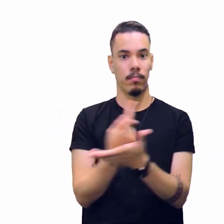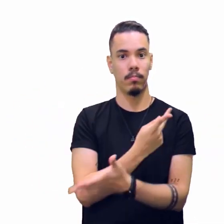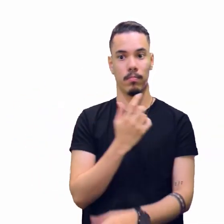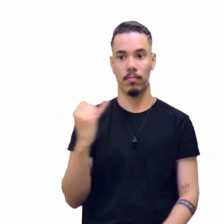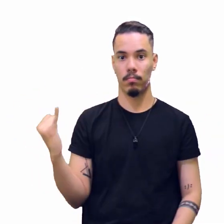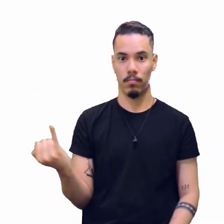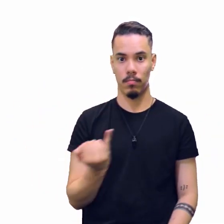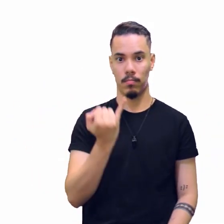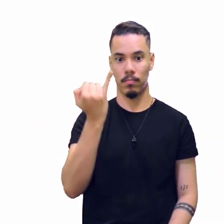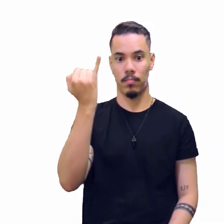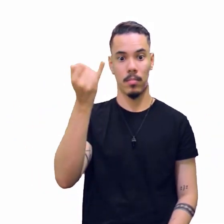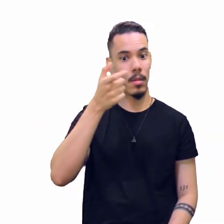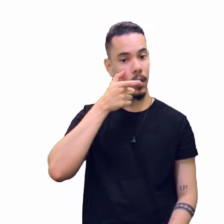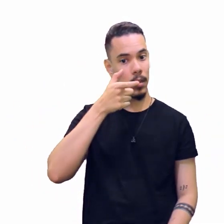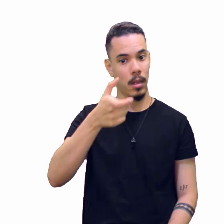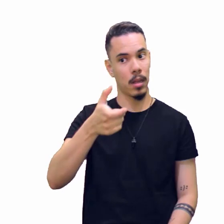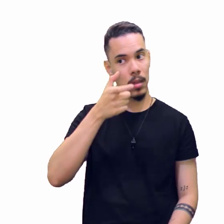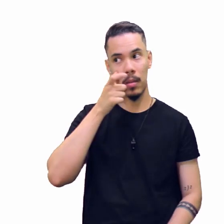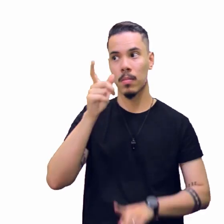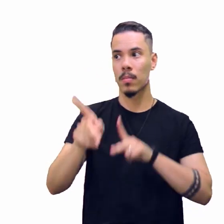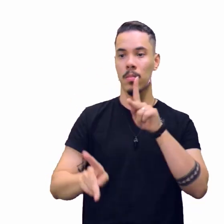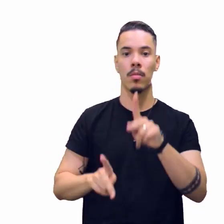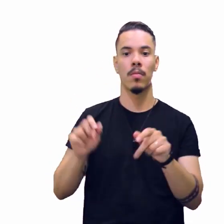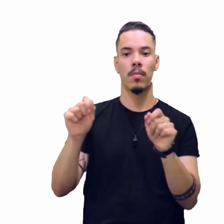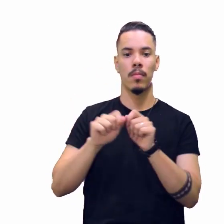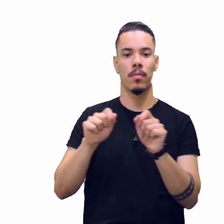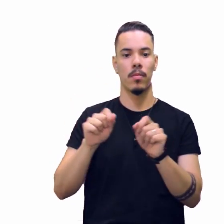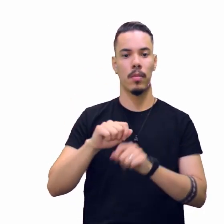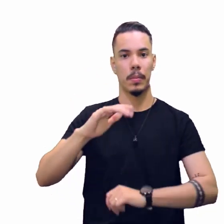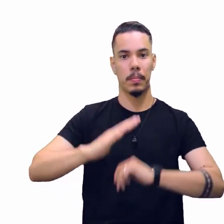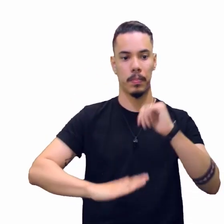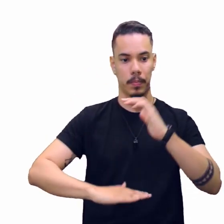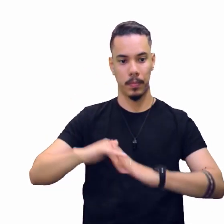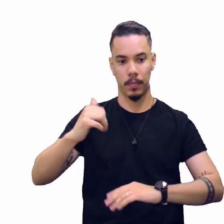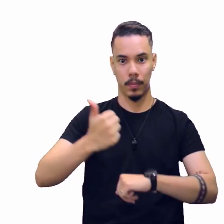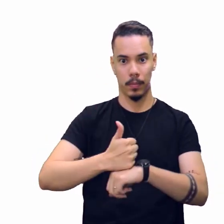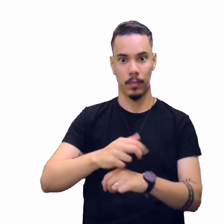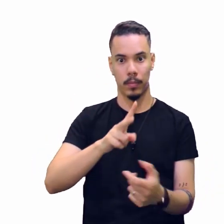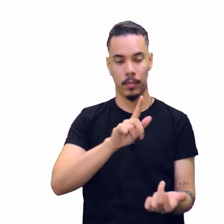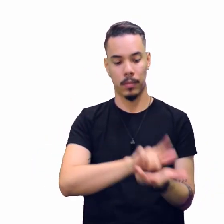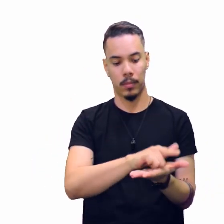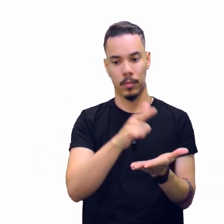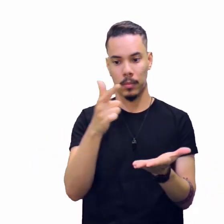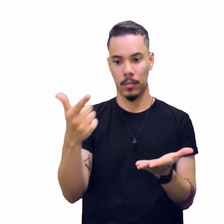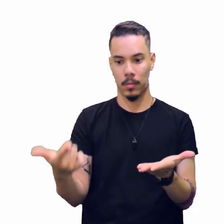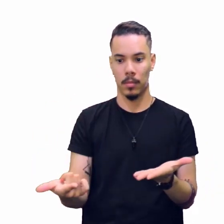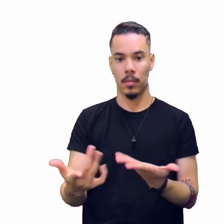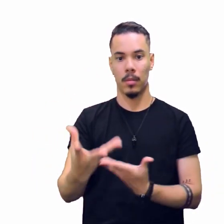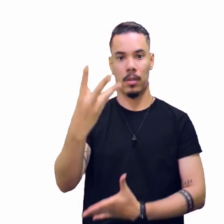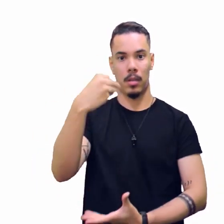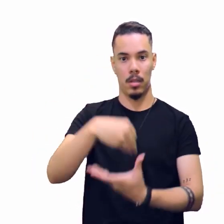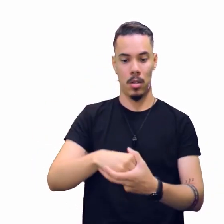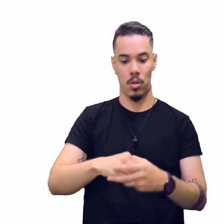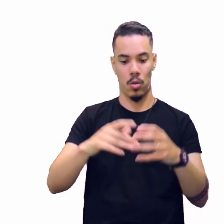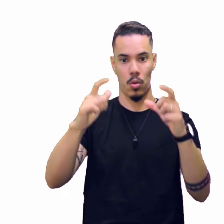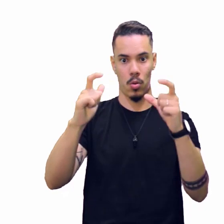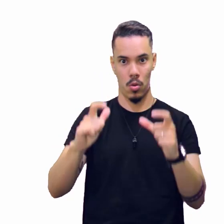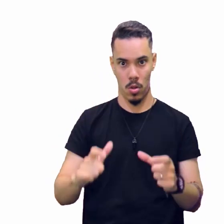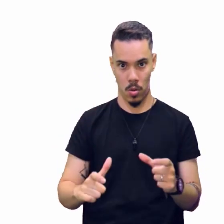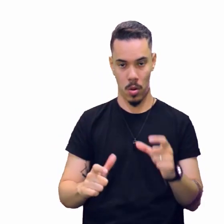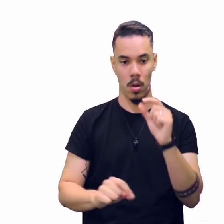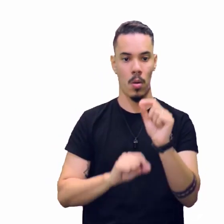interesse público, feito por um jornalista que tenha estado no local em que